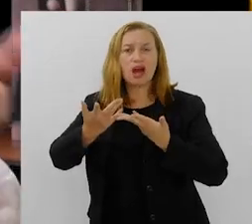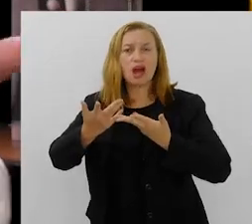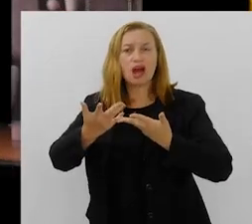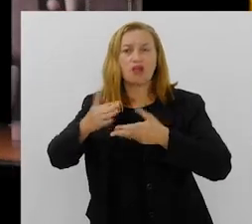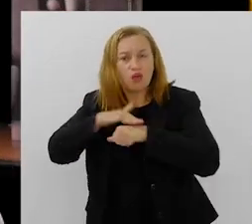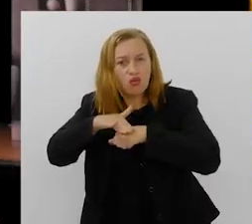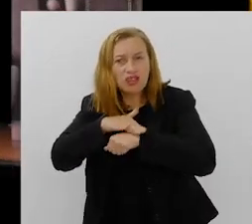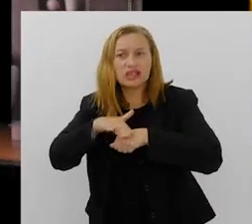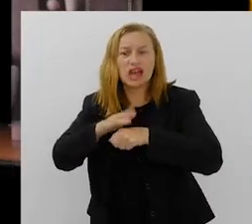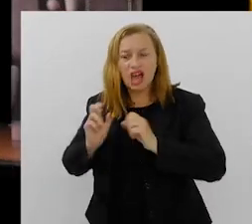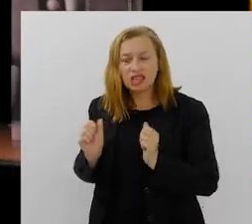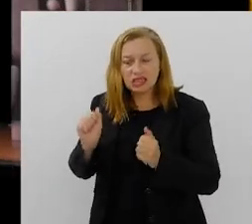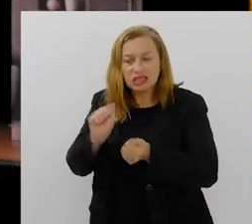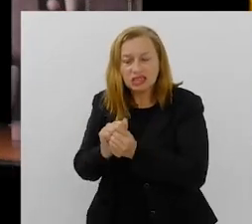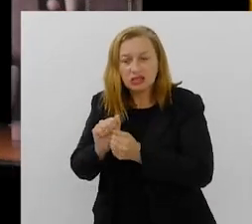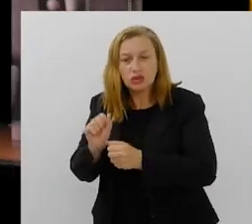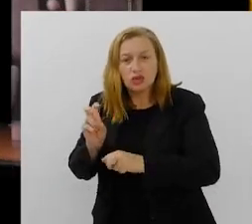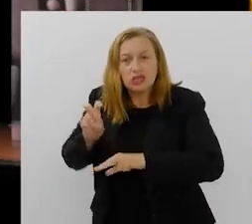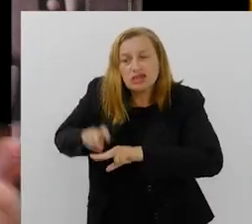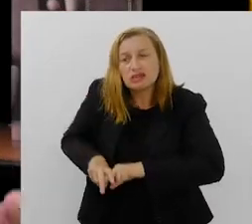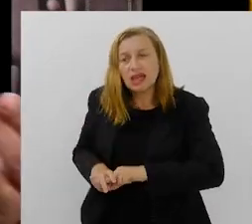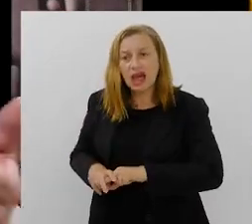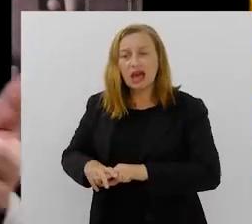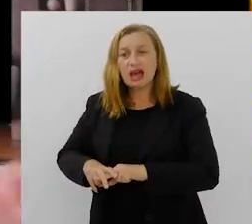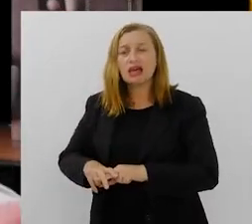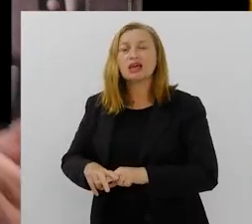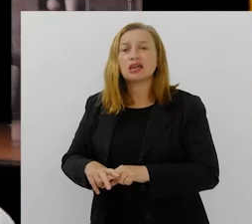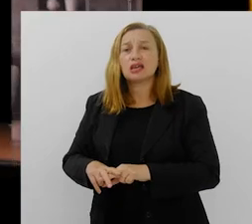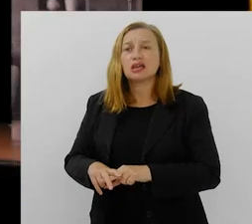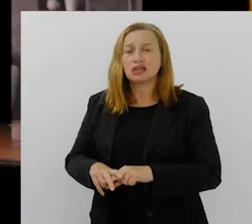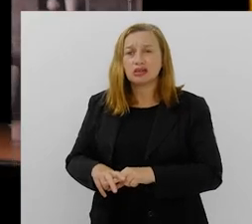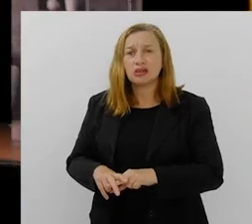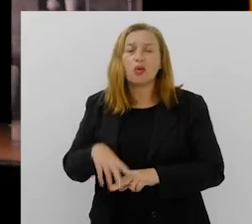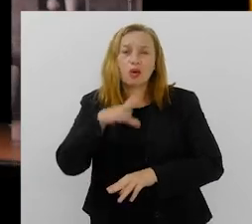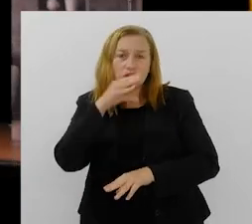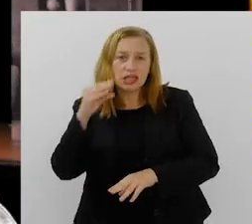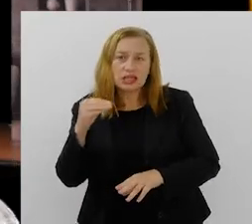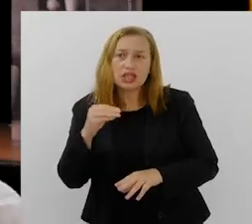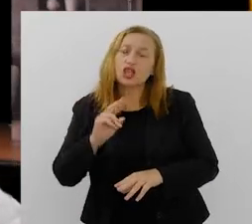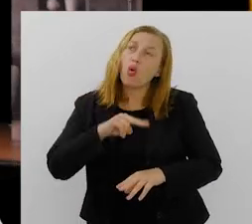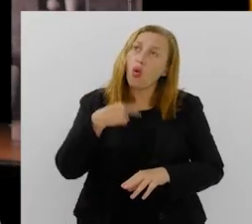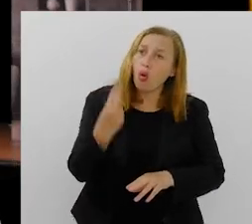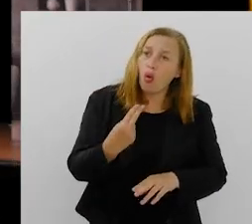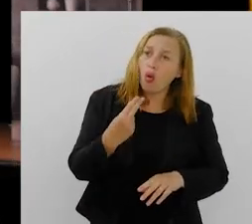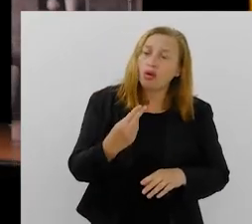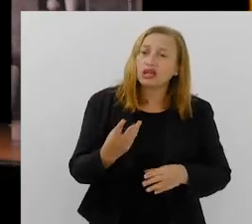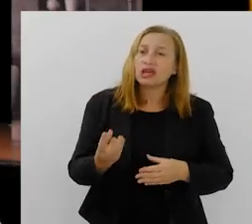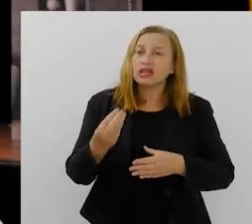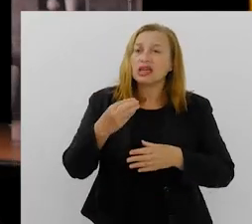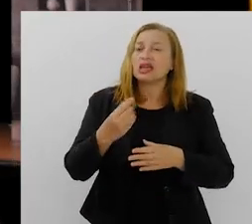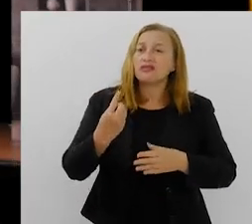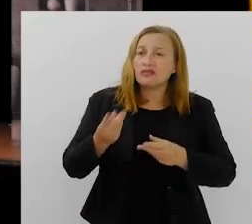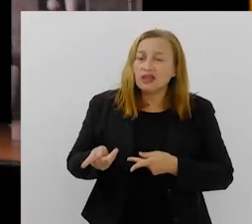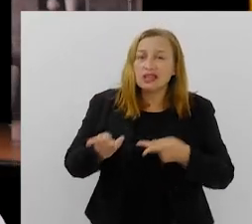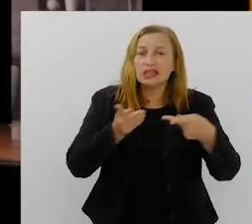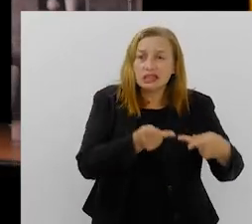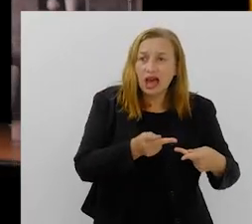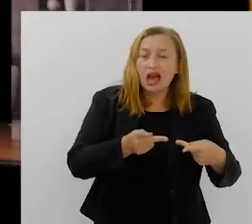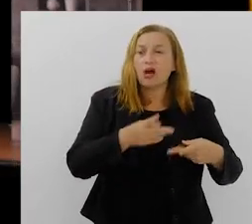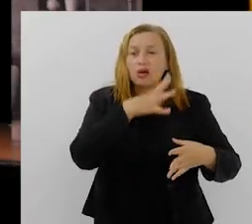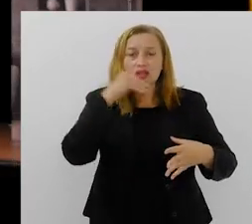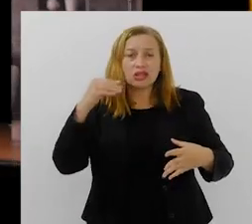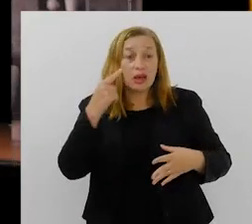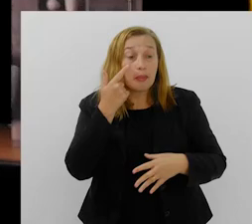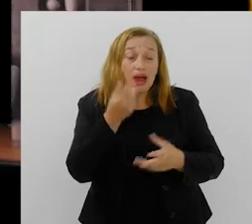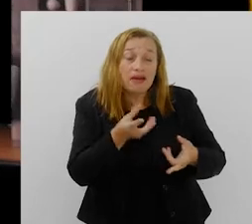aproximar dele e vou sentar no chão junto com ele, no chão junto com ele. Talvez eu tenha que sentar no chão junto com o adolescente, talvez eu tenha que ir dentro da casa do adolescente e entender como é o